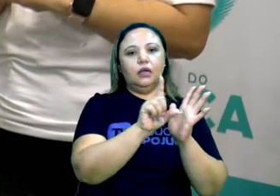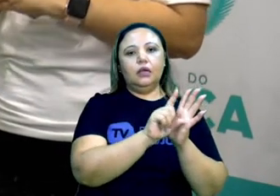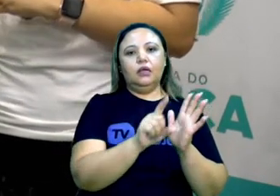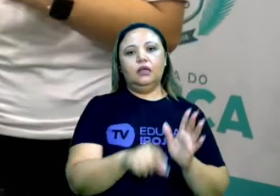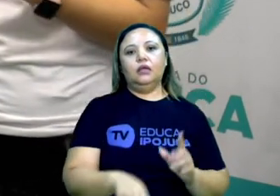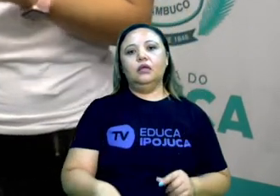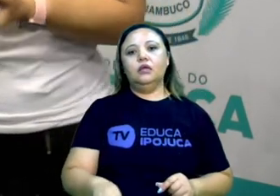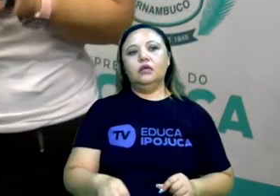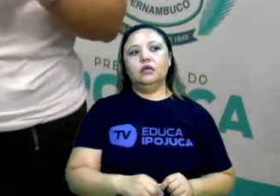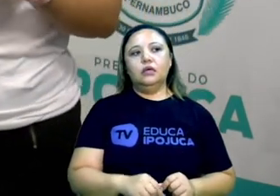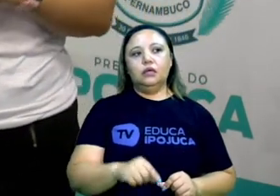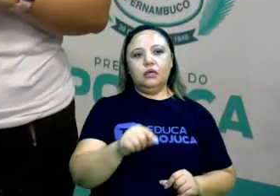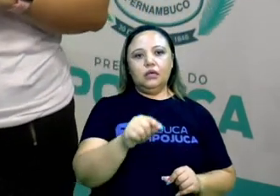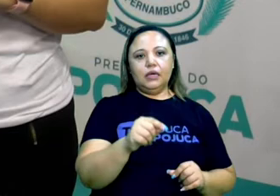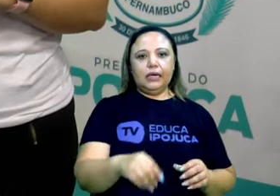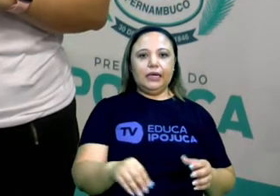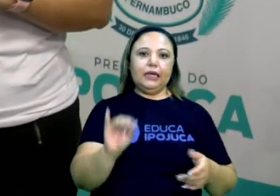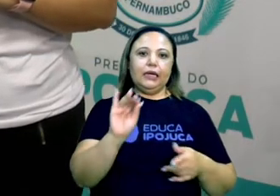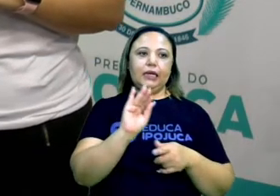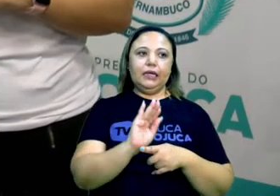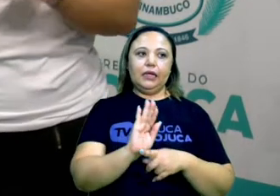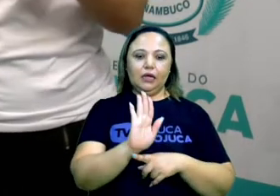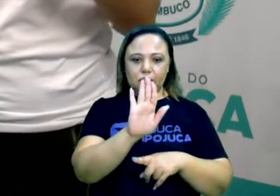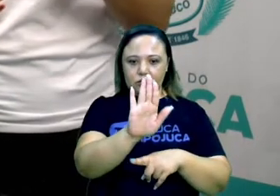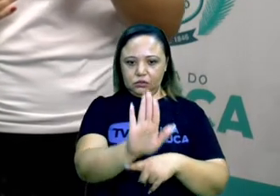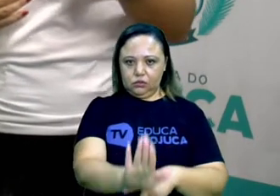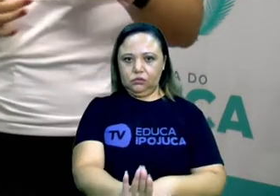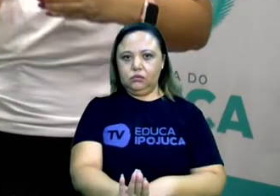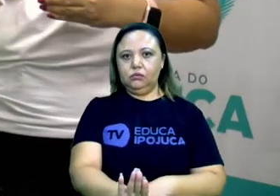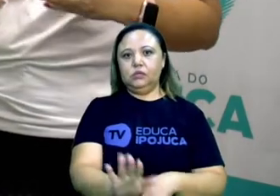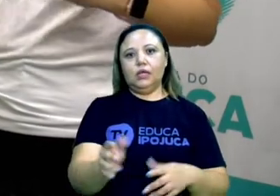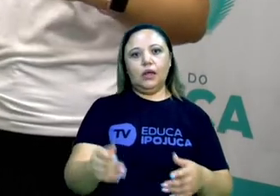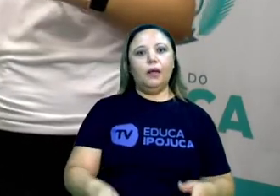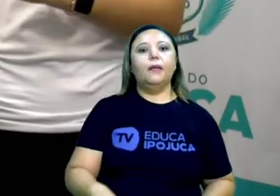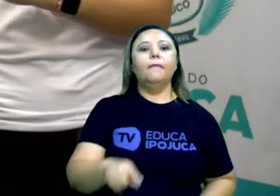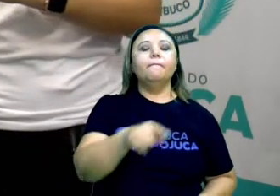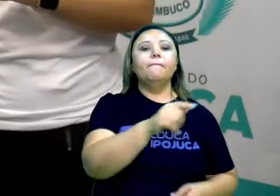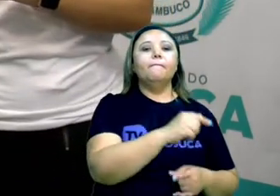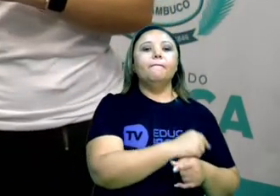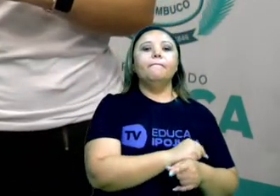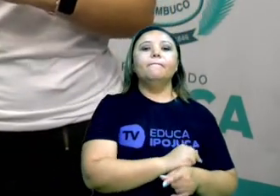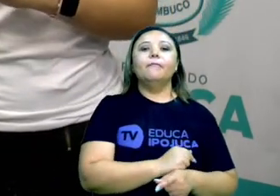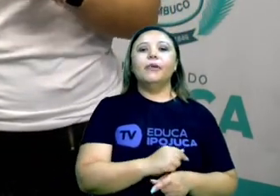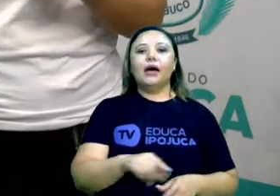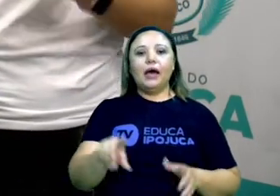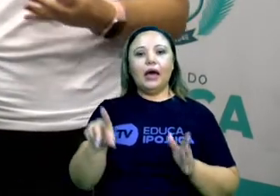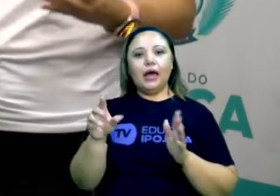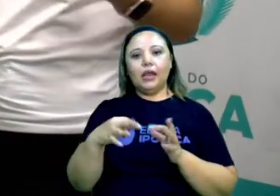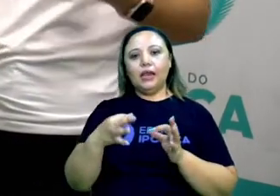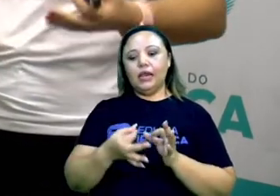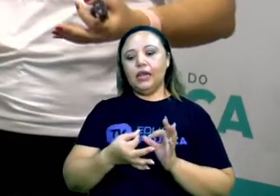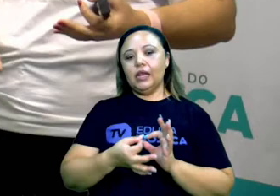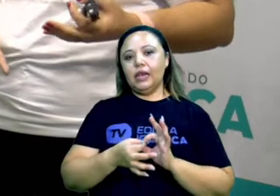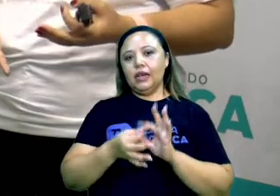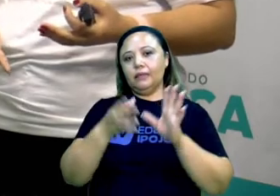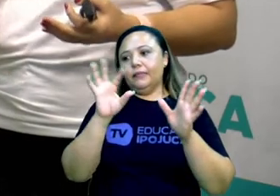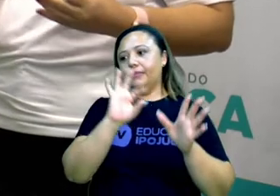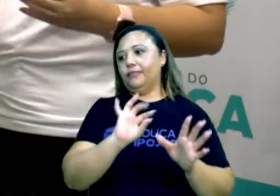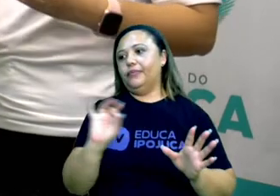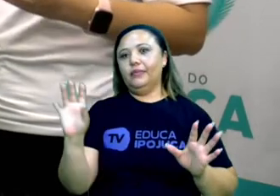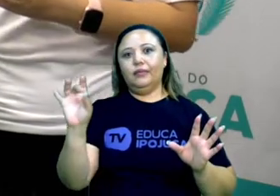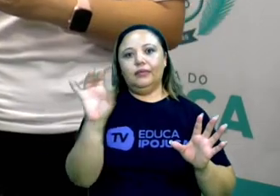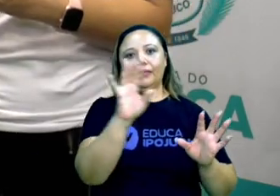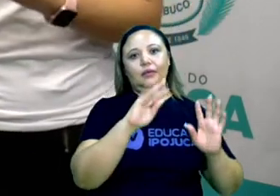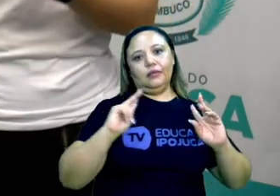e liberdades fundamentais do ser humano. Então, se eu tenho o direito, o outro, o indivíduo também tem o mesmo direito.